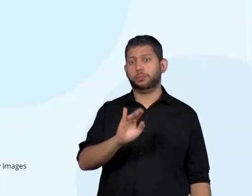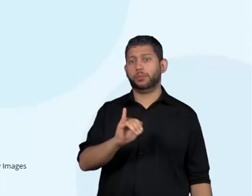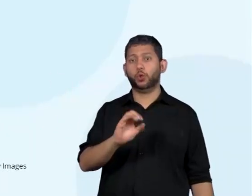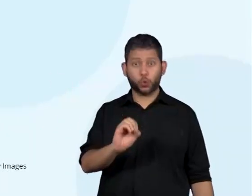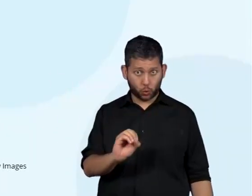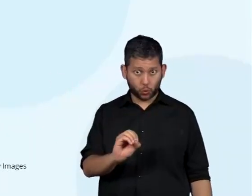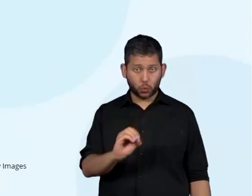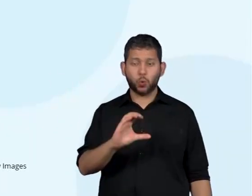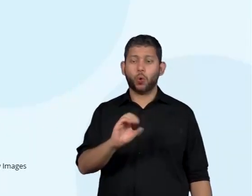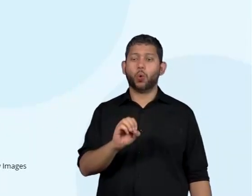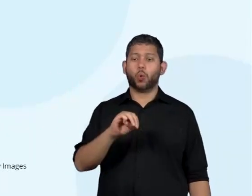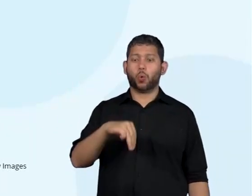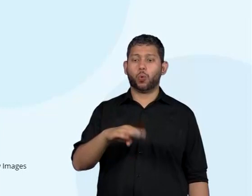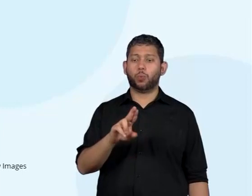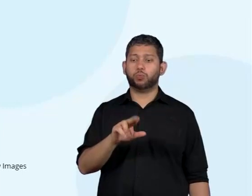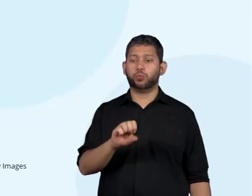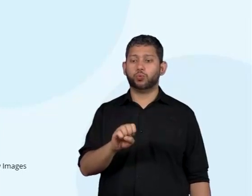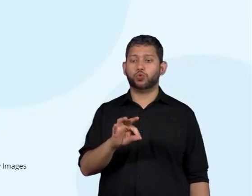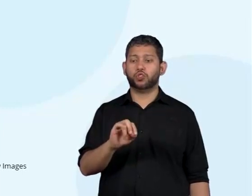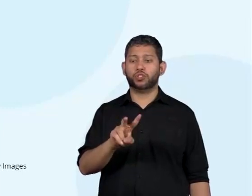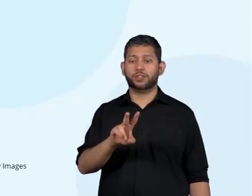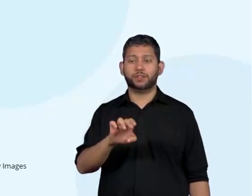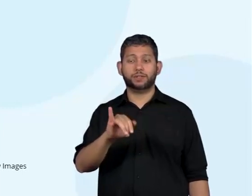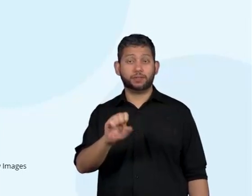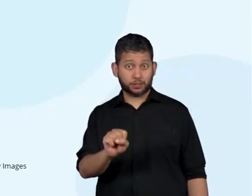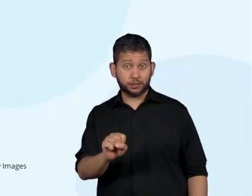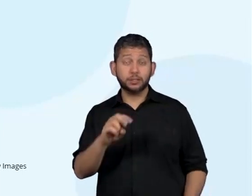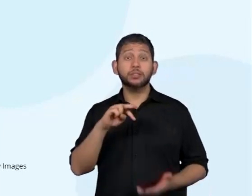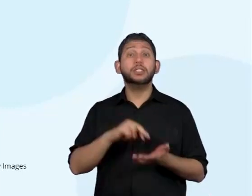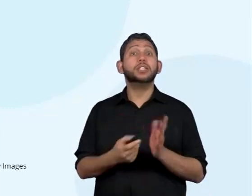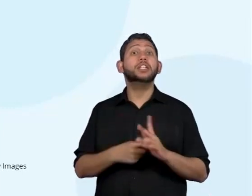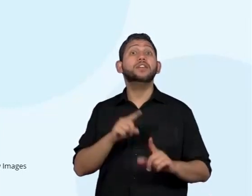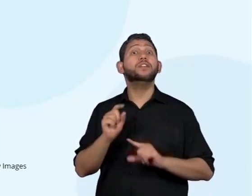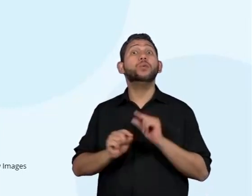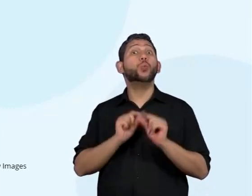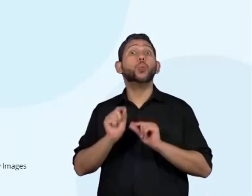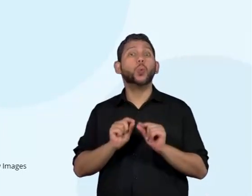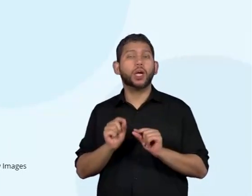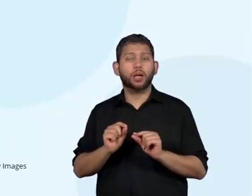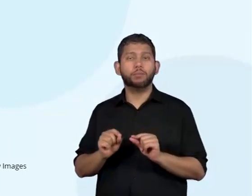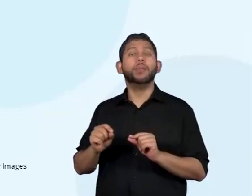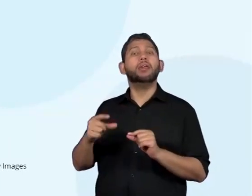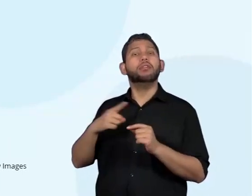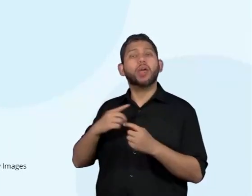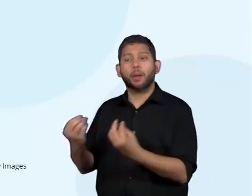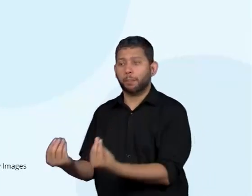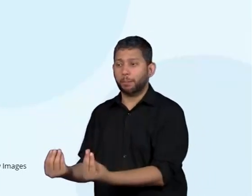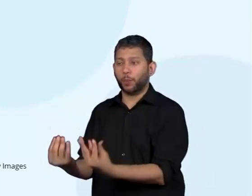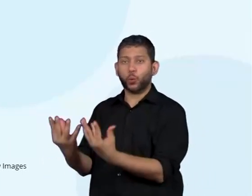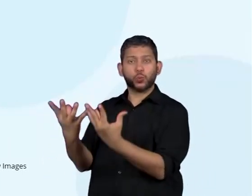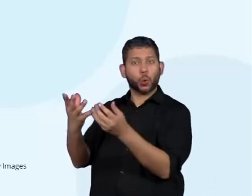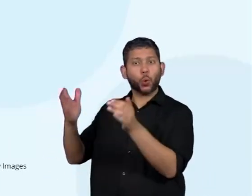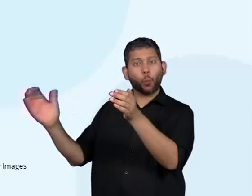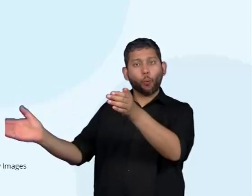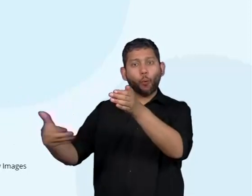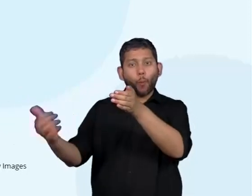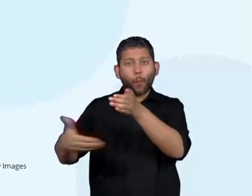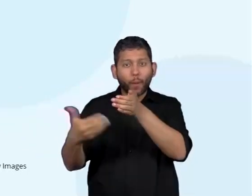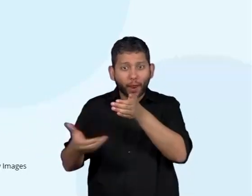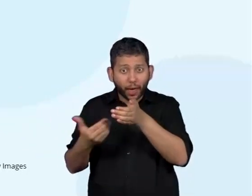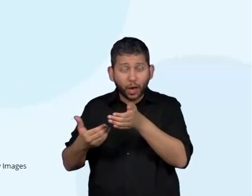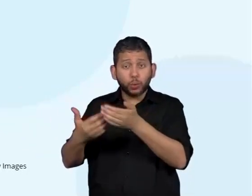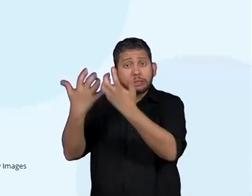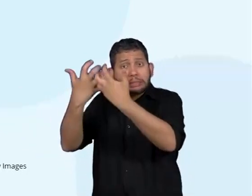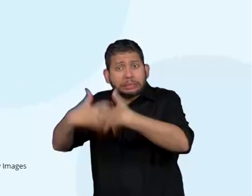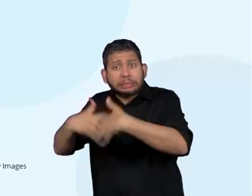são produzidos por meio da queima de matéria orgânica, chamada biomassa, que é falado no primeiro vídeo. E a gente tem um